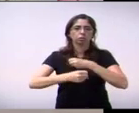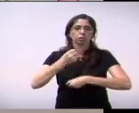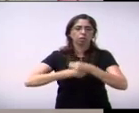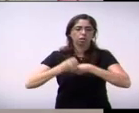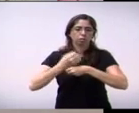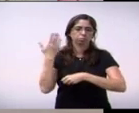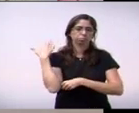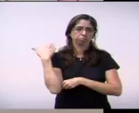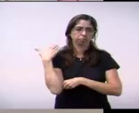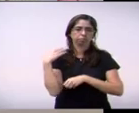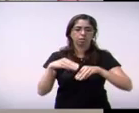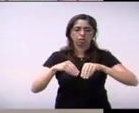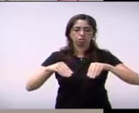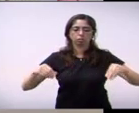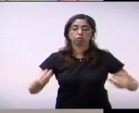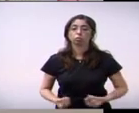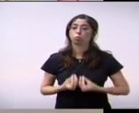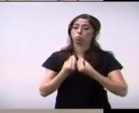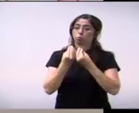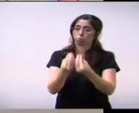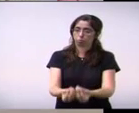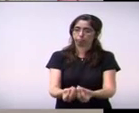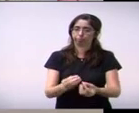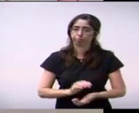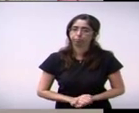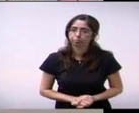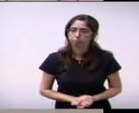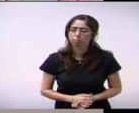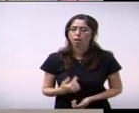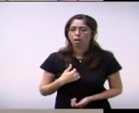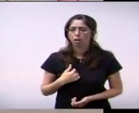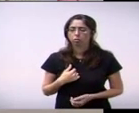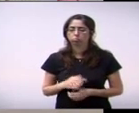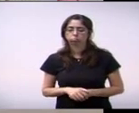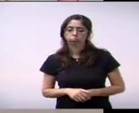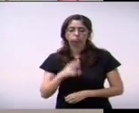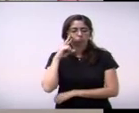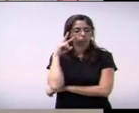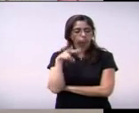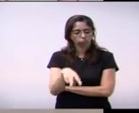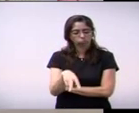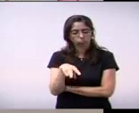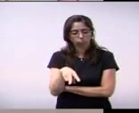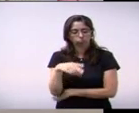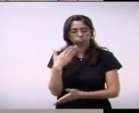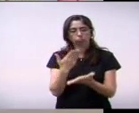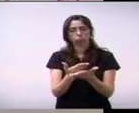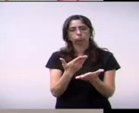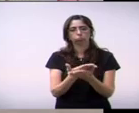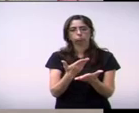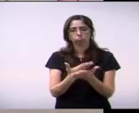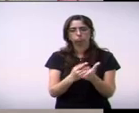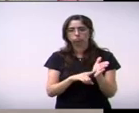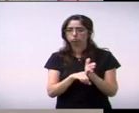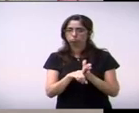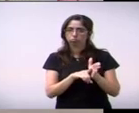parcelamento e o uso de ocupação de solo no nosso município eu tentei fazer uma uma